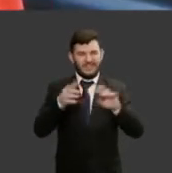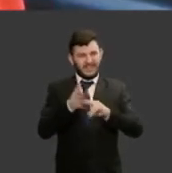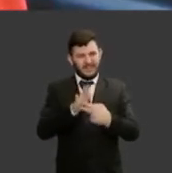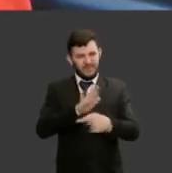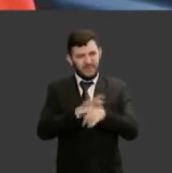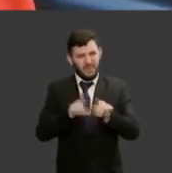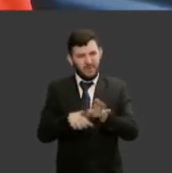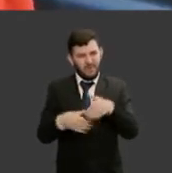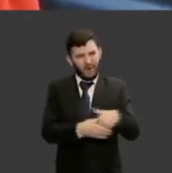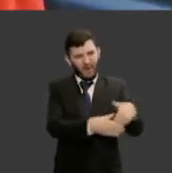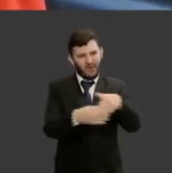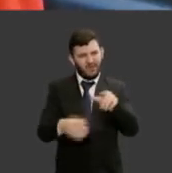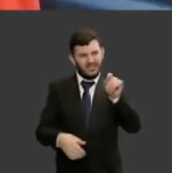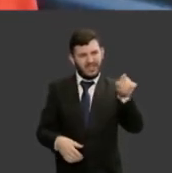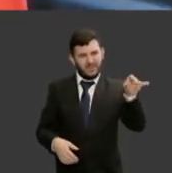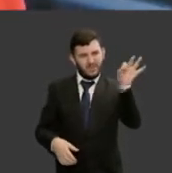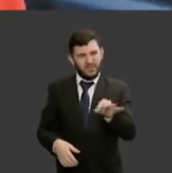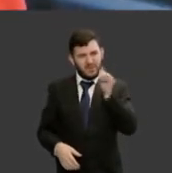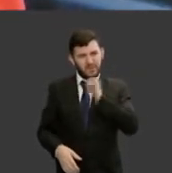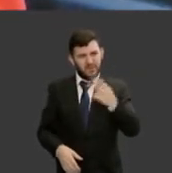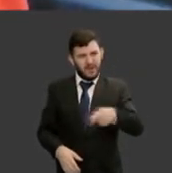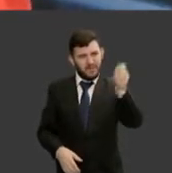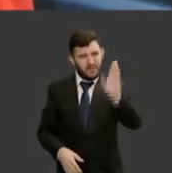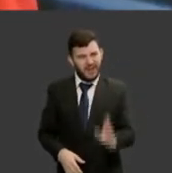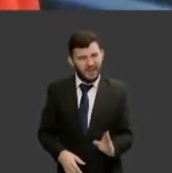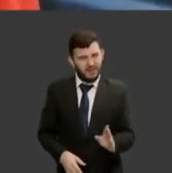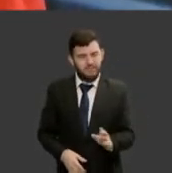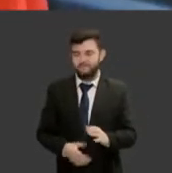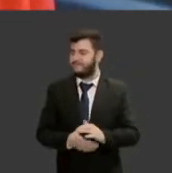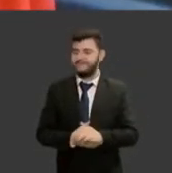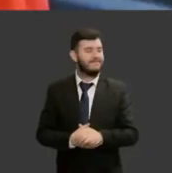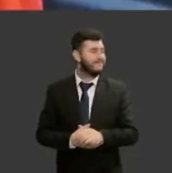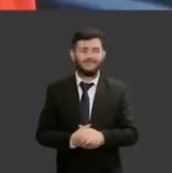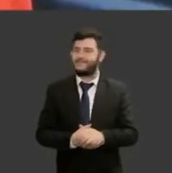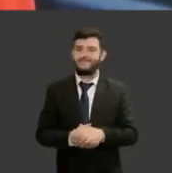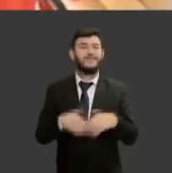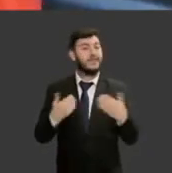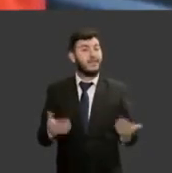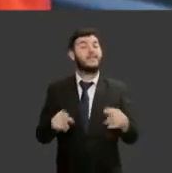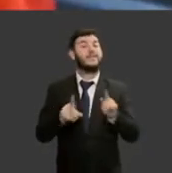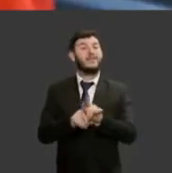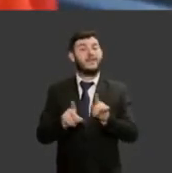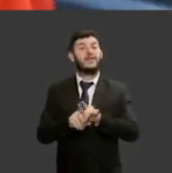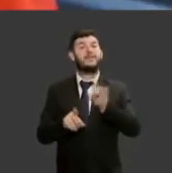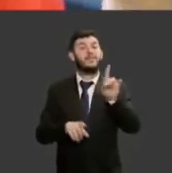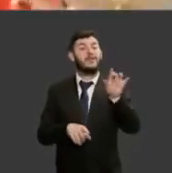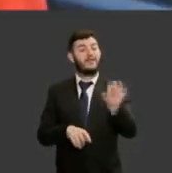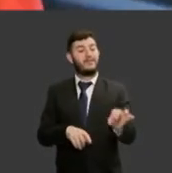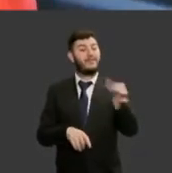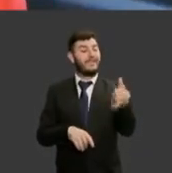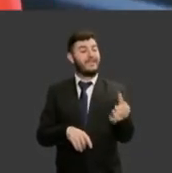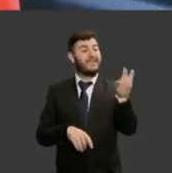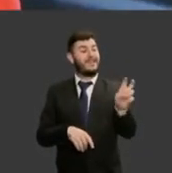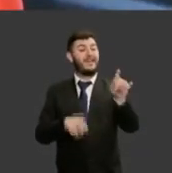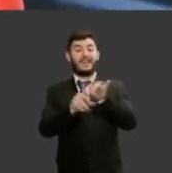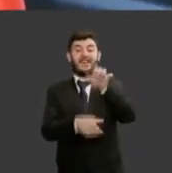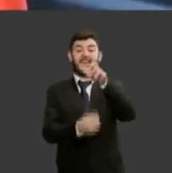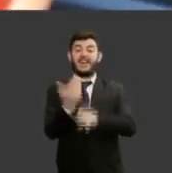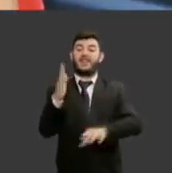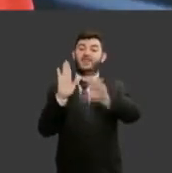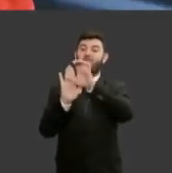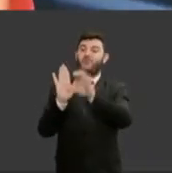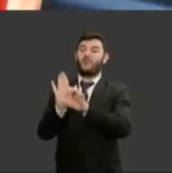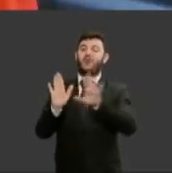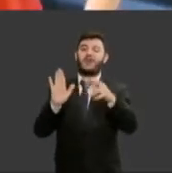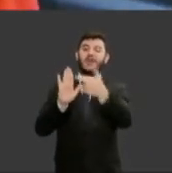brasileiras em 1965 com o advento do código eleitoral é que essa exigência desapareceu